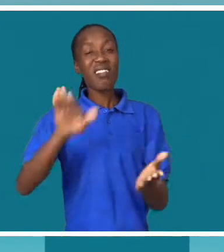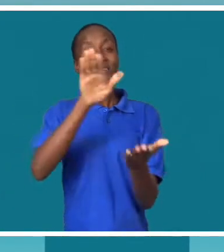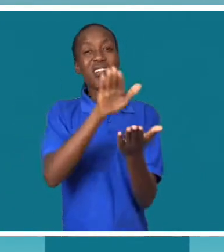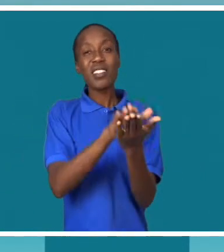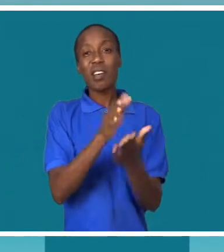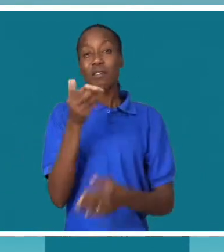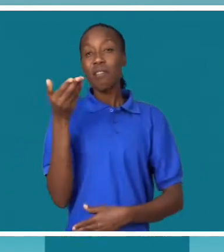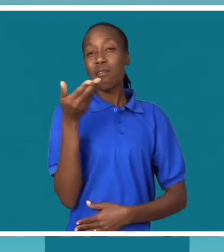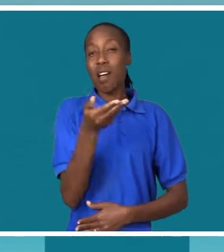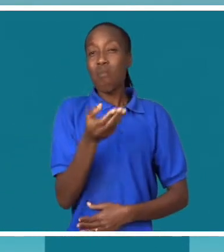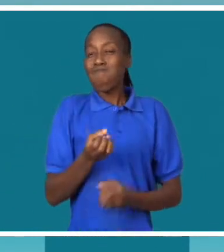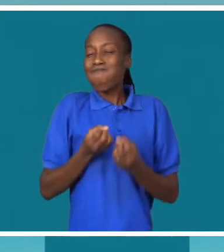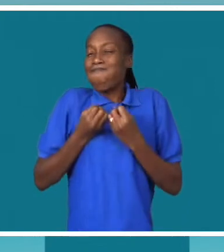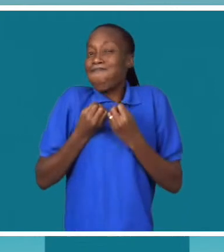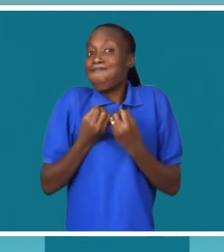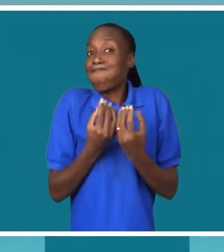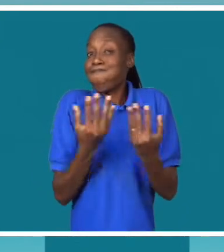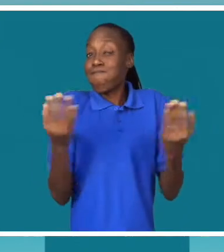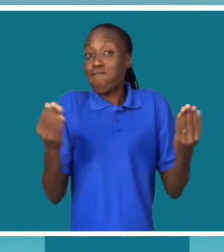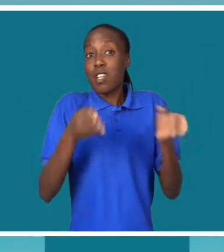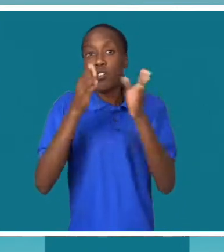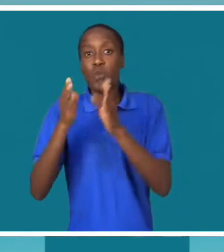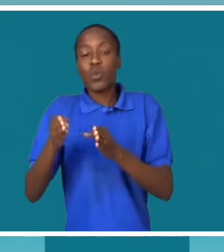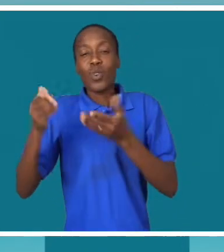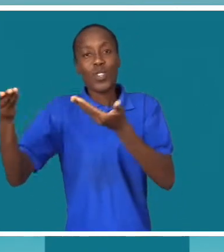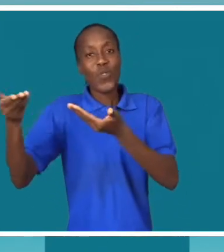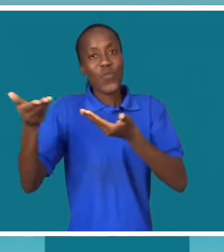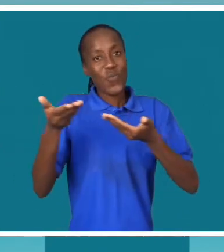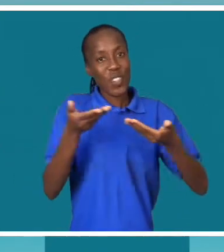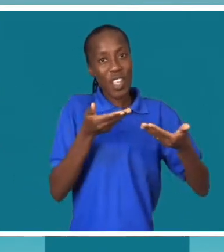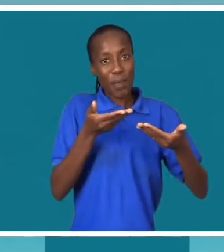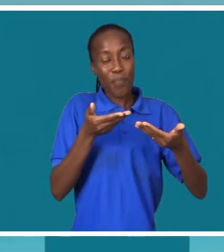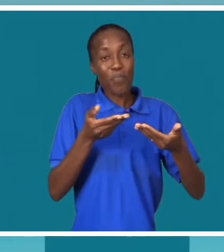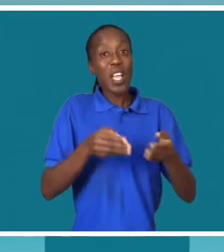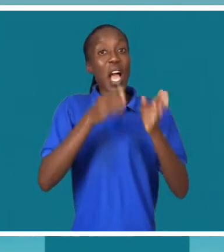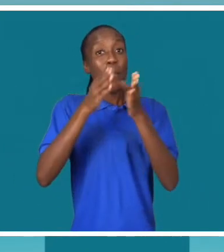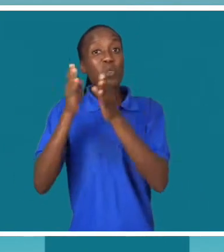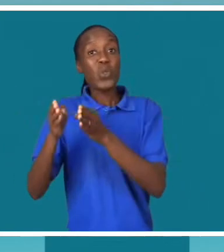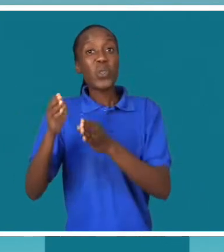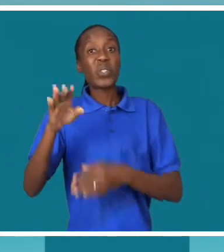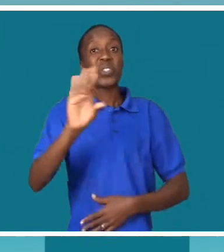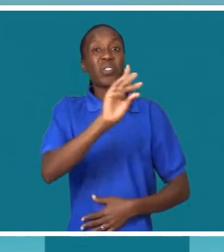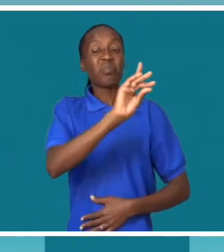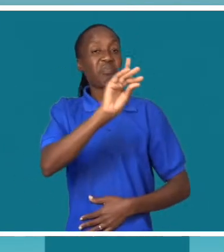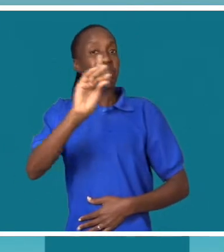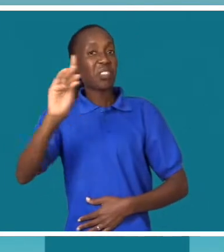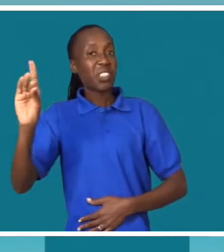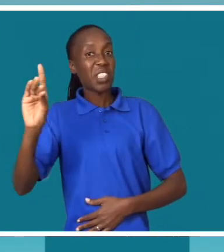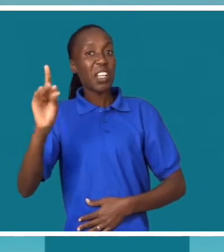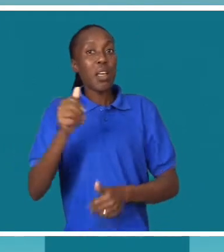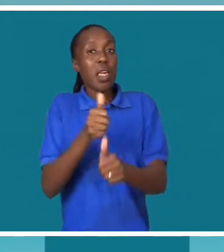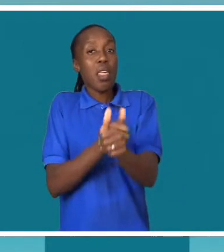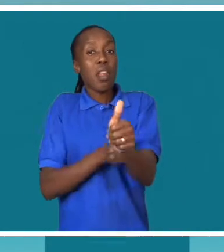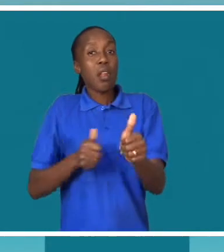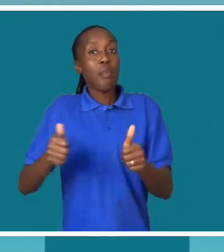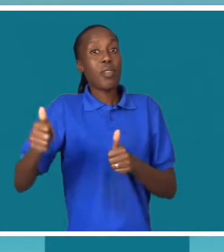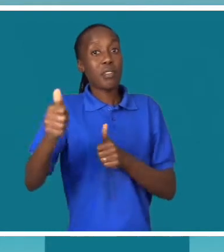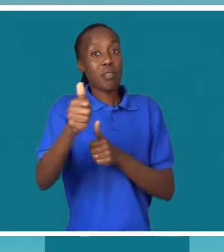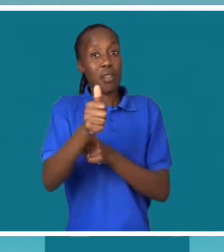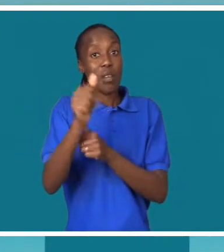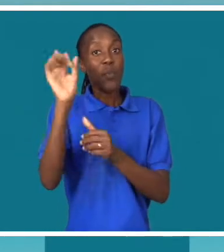onde estavam centenas de convidados, as pessoas com deficiência,